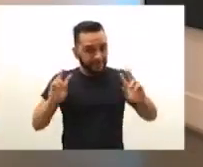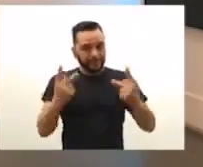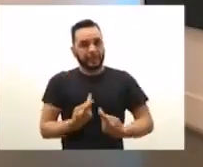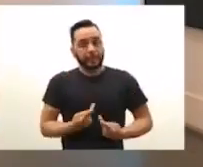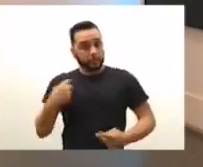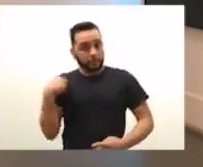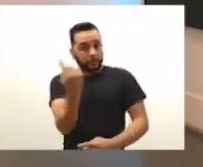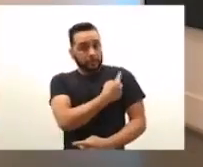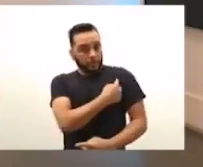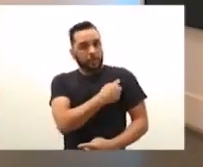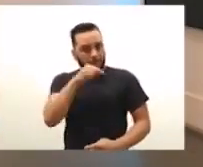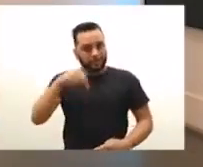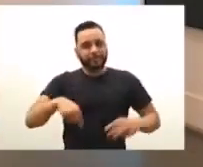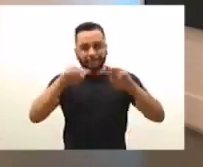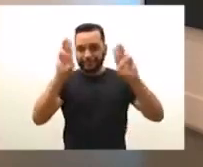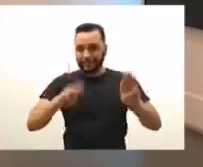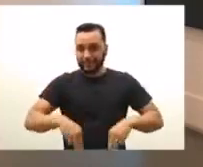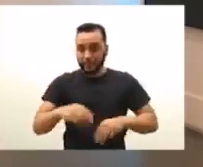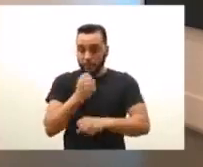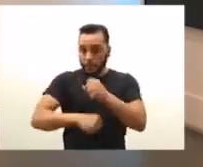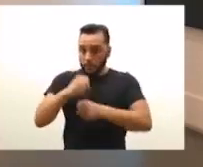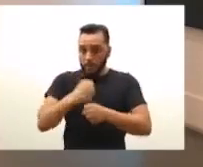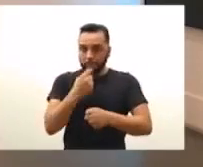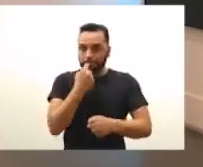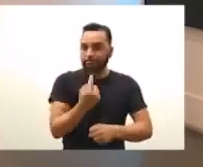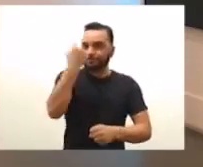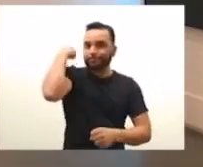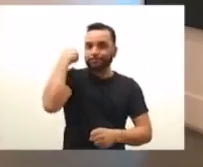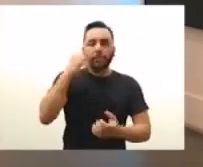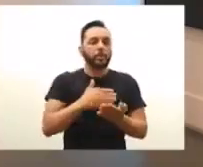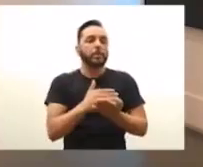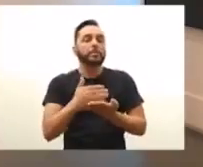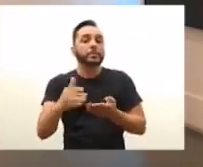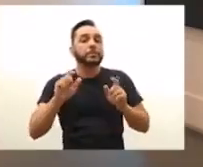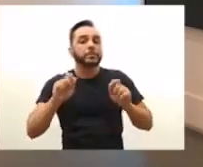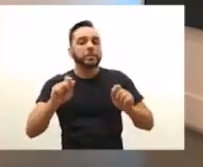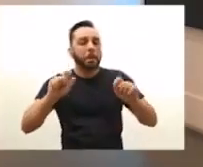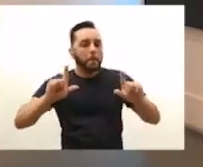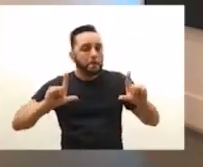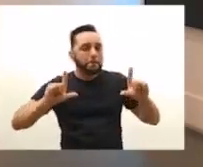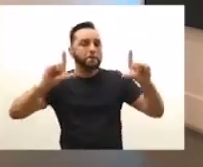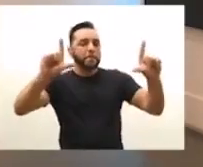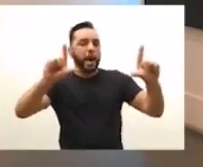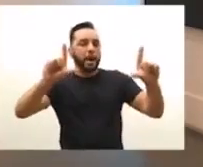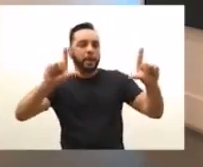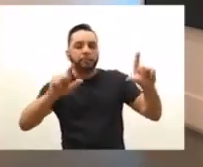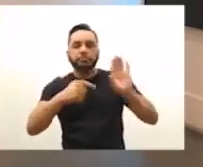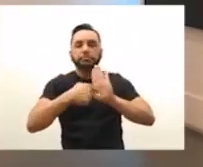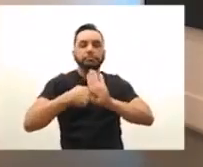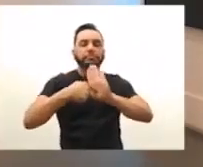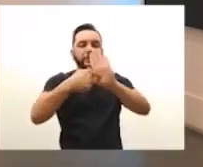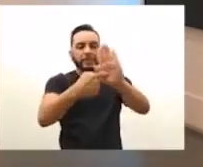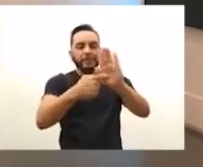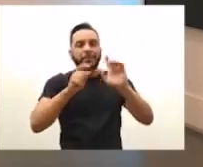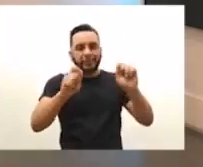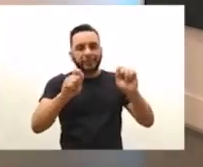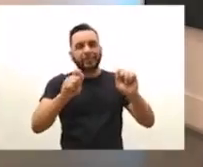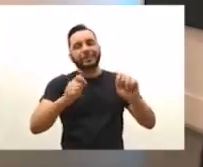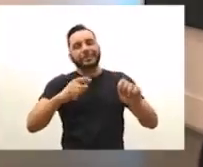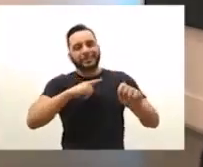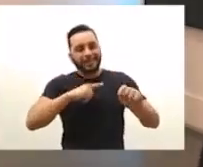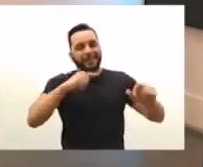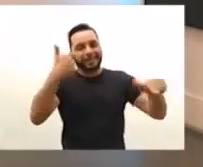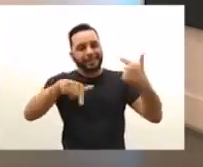Então, nós optamos, desde o ano passado, dar destaque para algumas das ações que nós realizamos